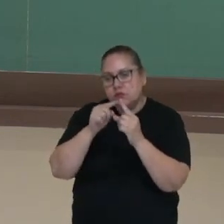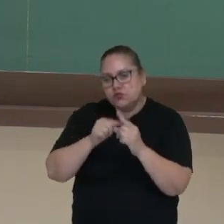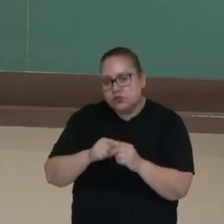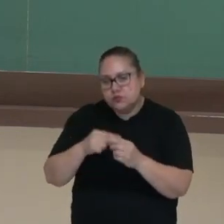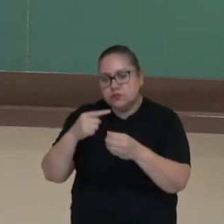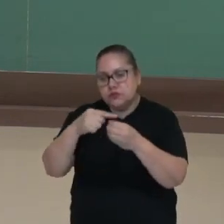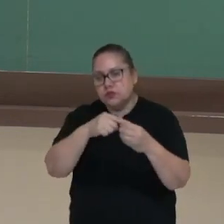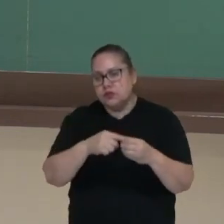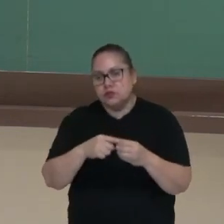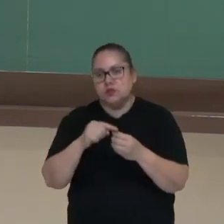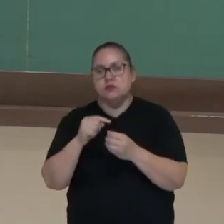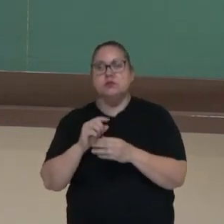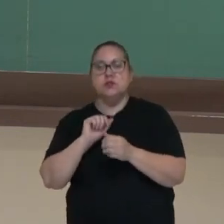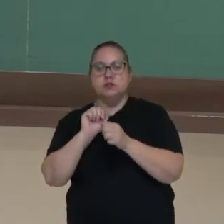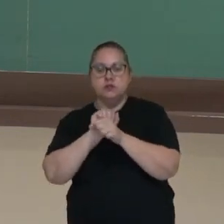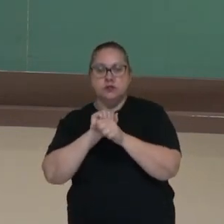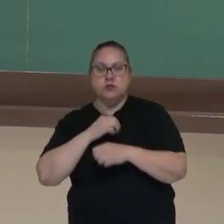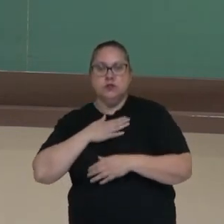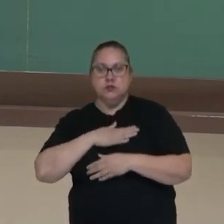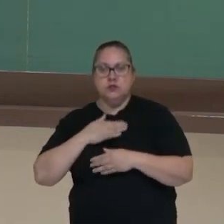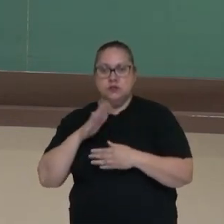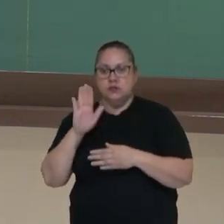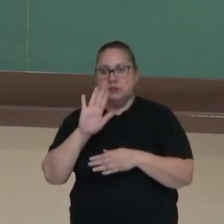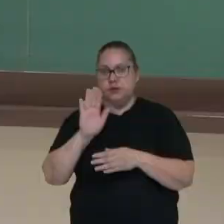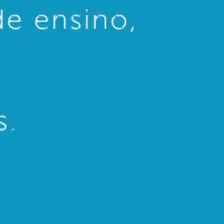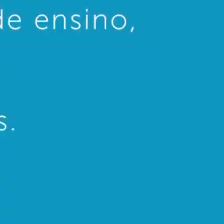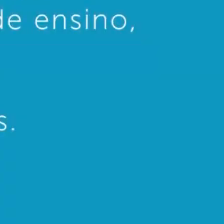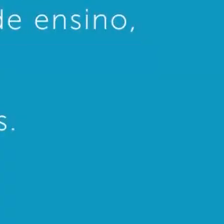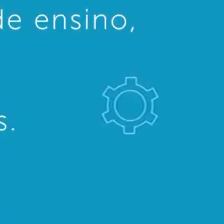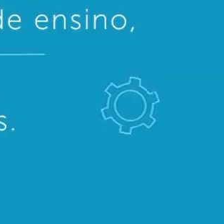cidades e as funções. Espero que tenham gostado e até breve!